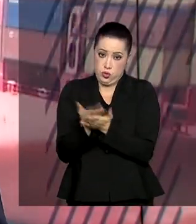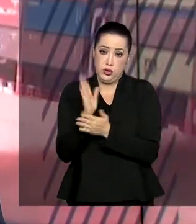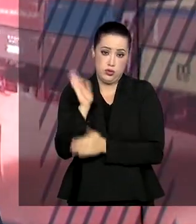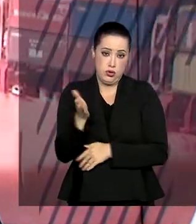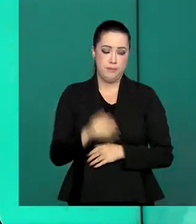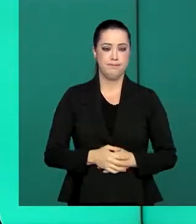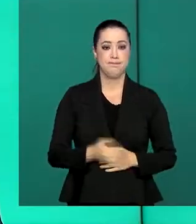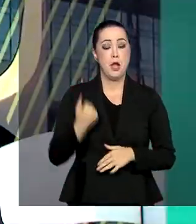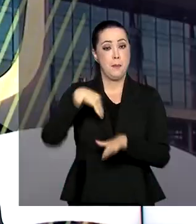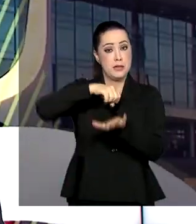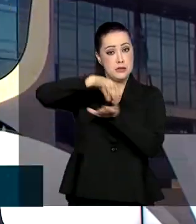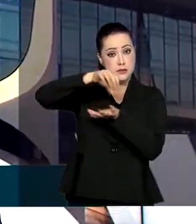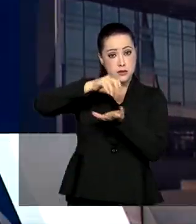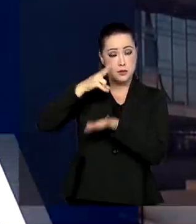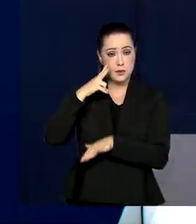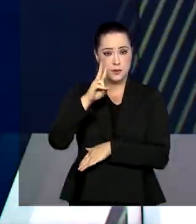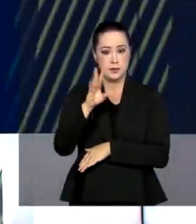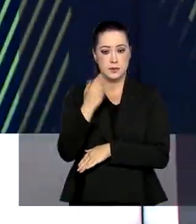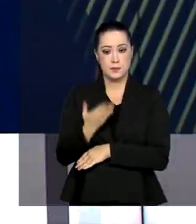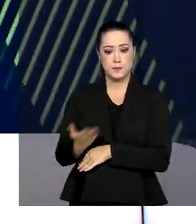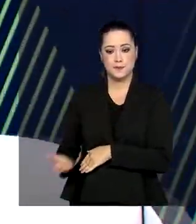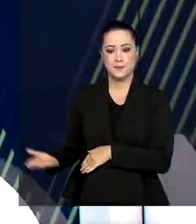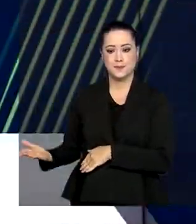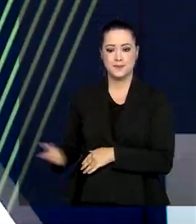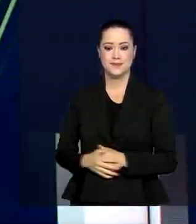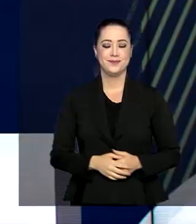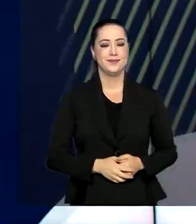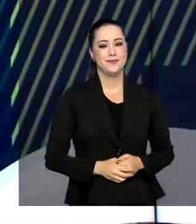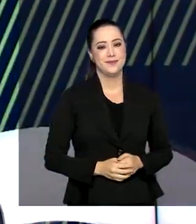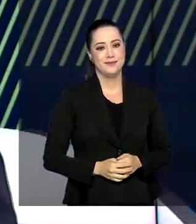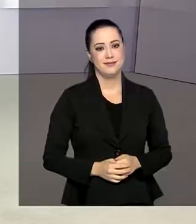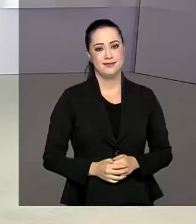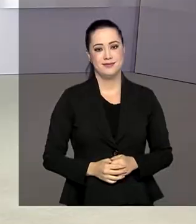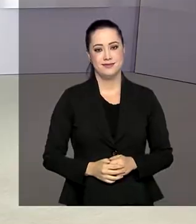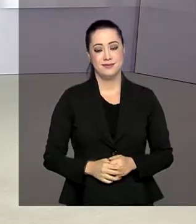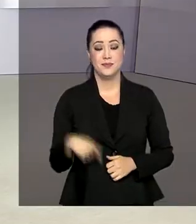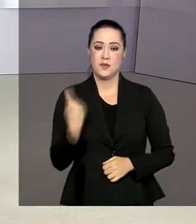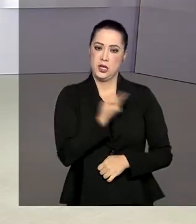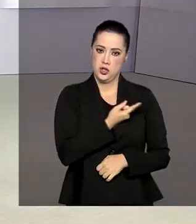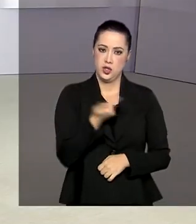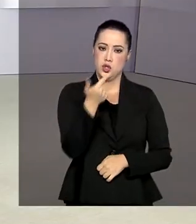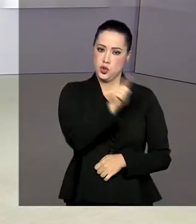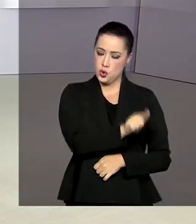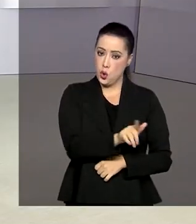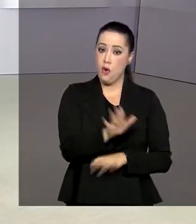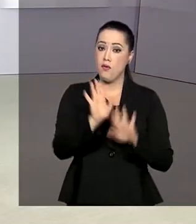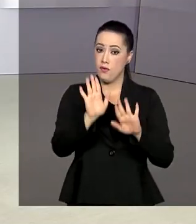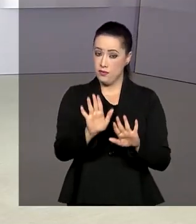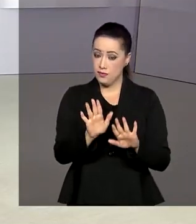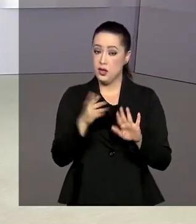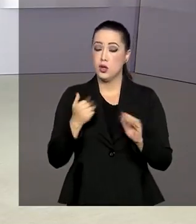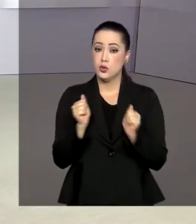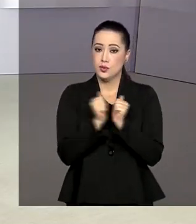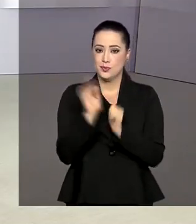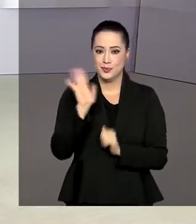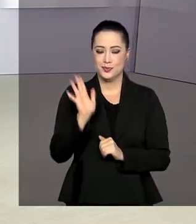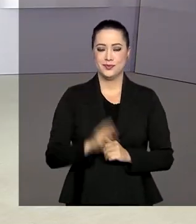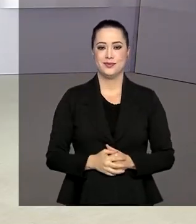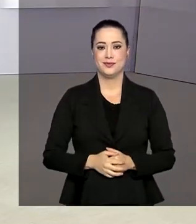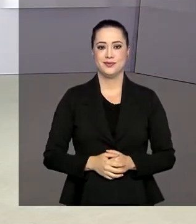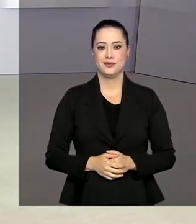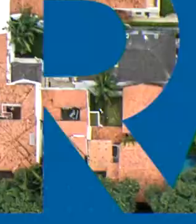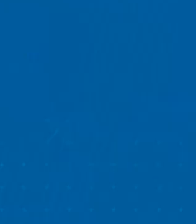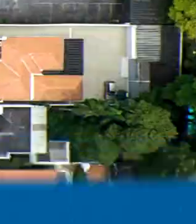Mais informações você confere em fies.mec.gov.br. A gente volta daqui a pouco. Fique com a gente. Até mais.